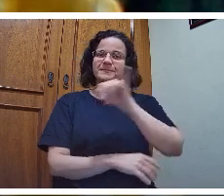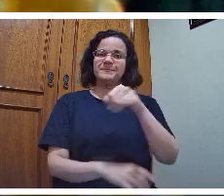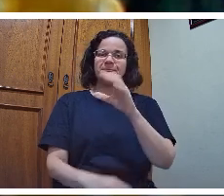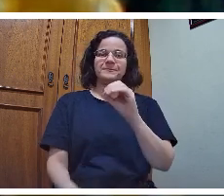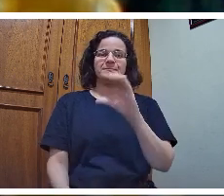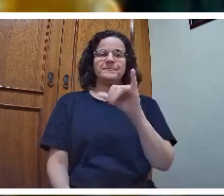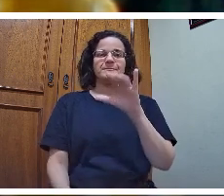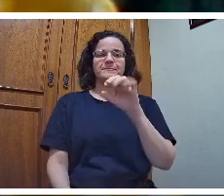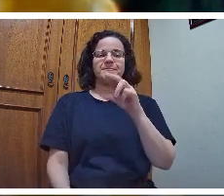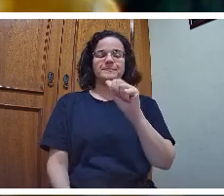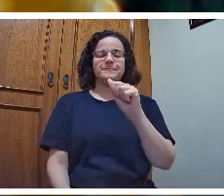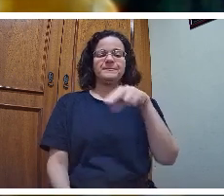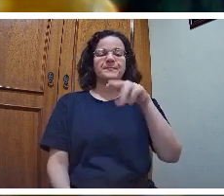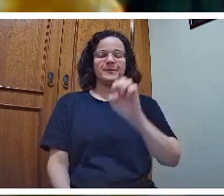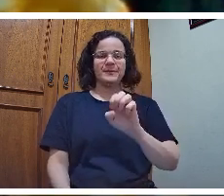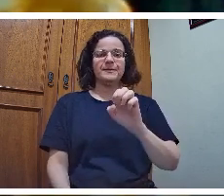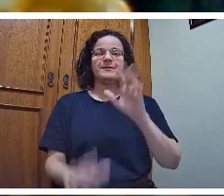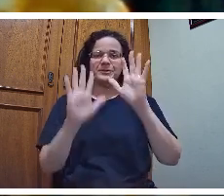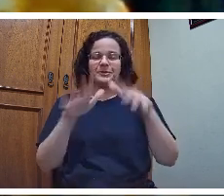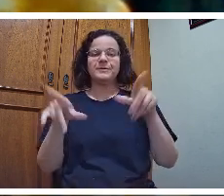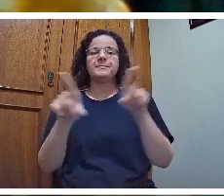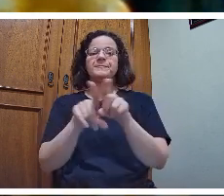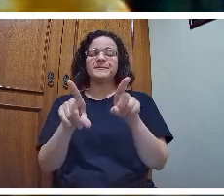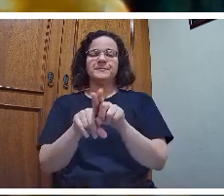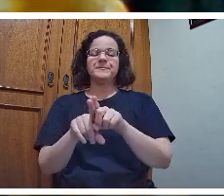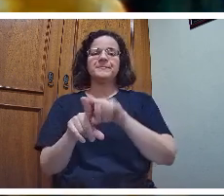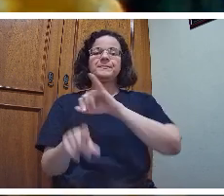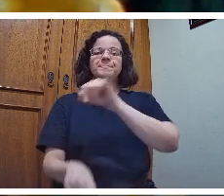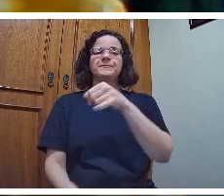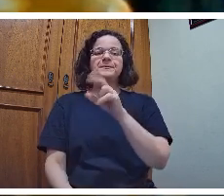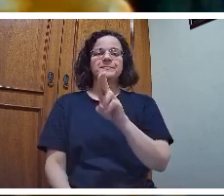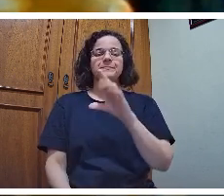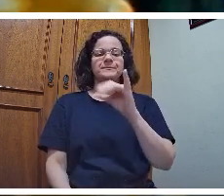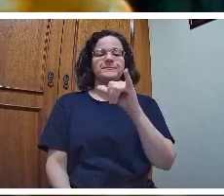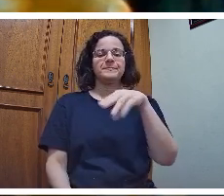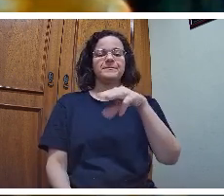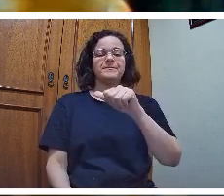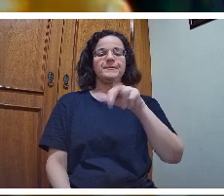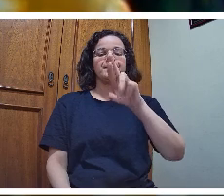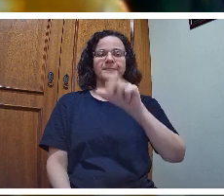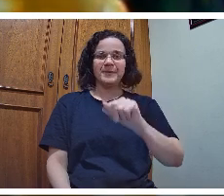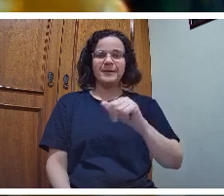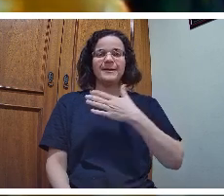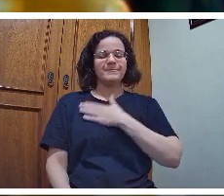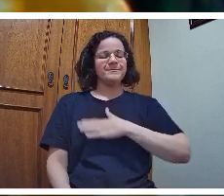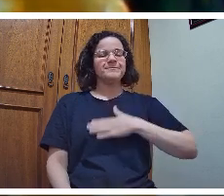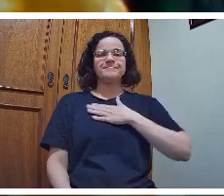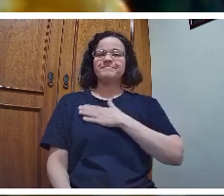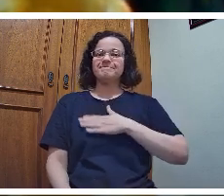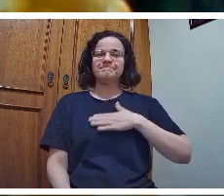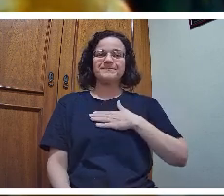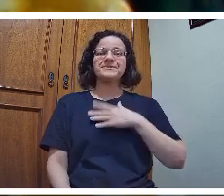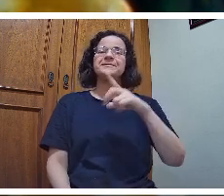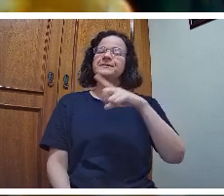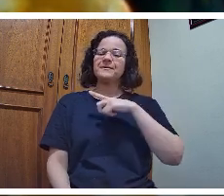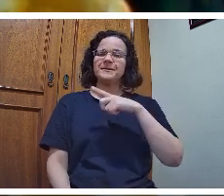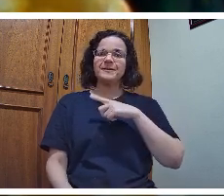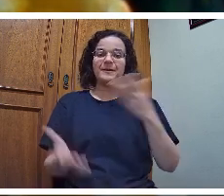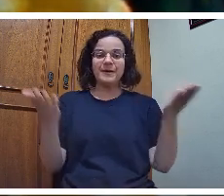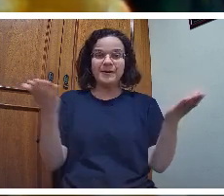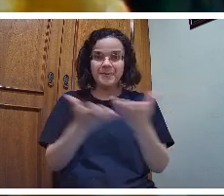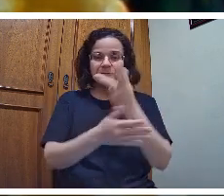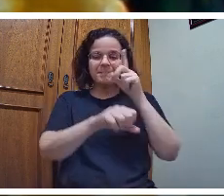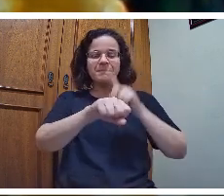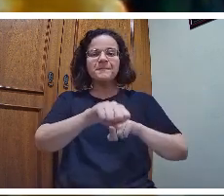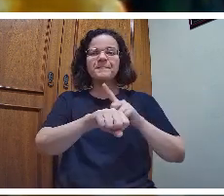nossa diretora do Departamento de Articulação Pedagógica, e a professora Jusci Mara, dizer da satisfação, né, de termos